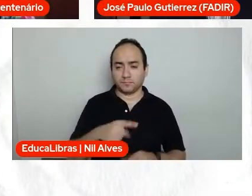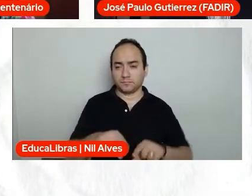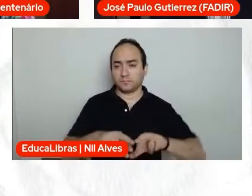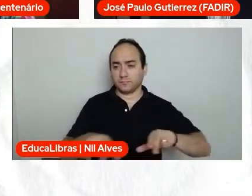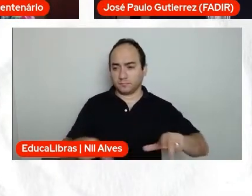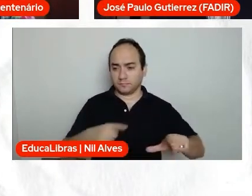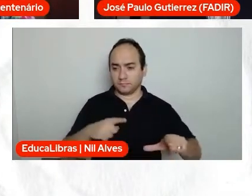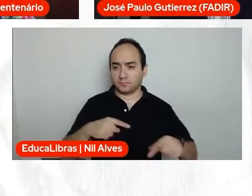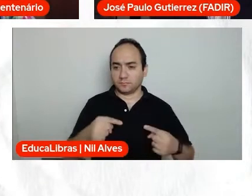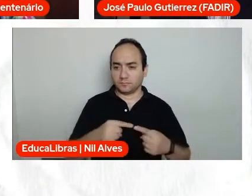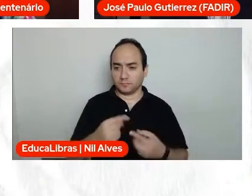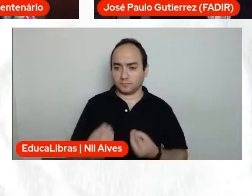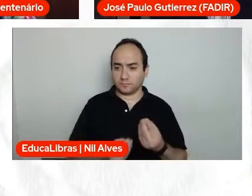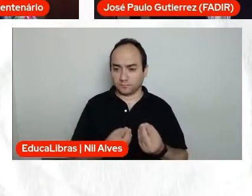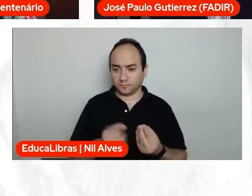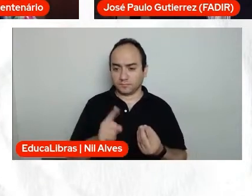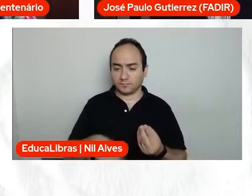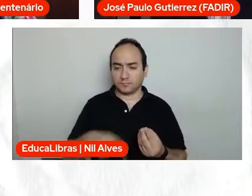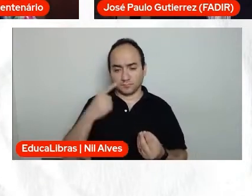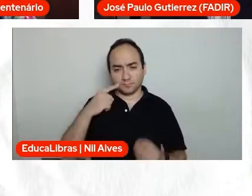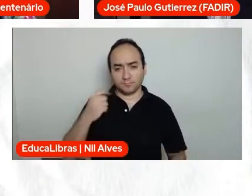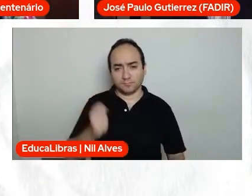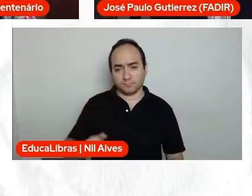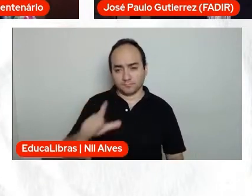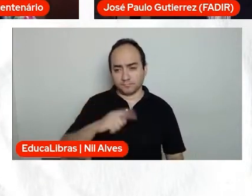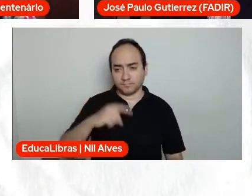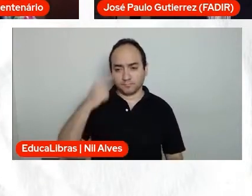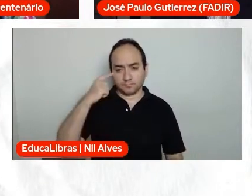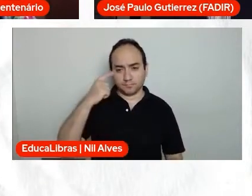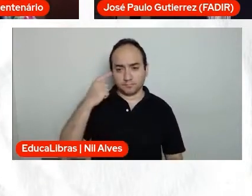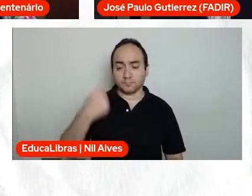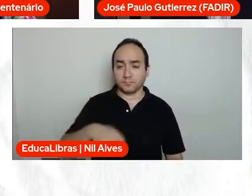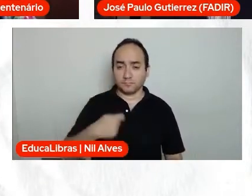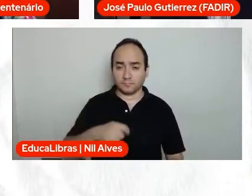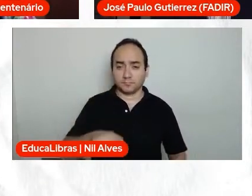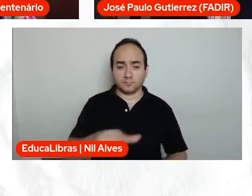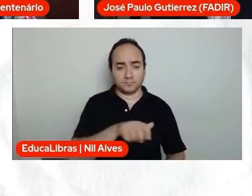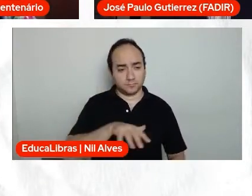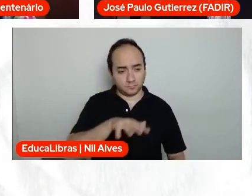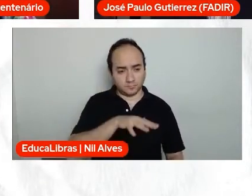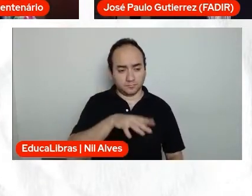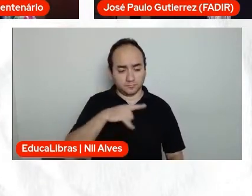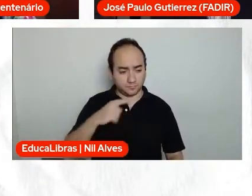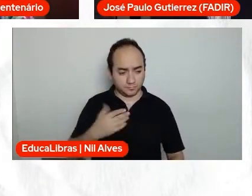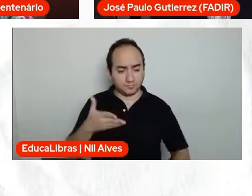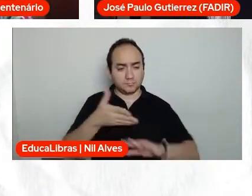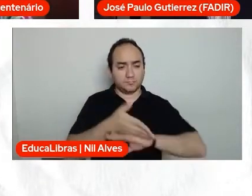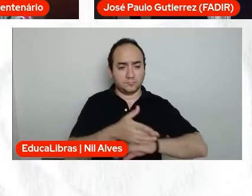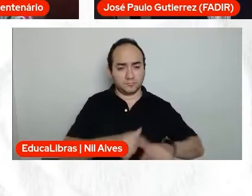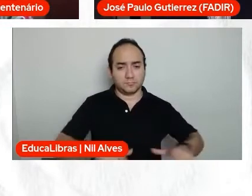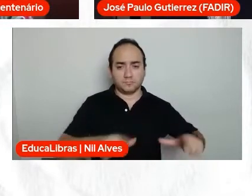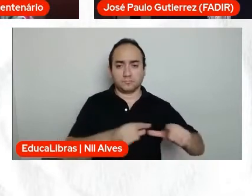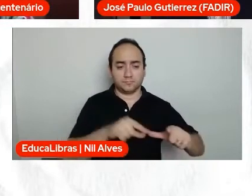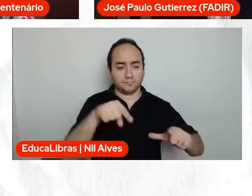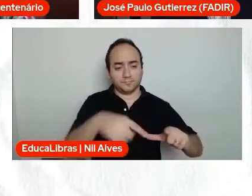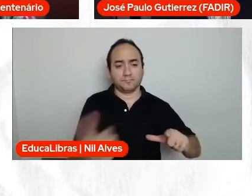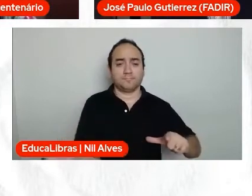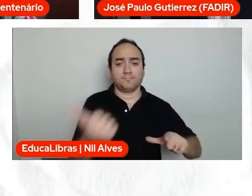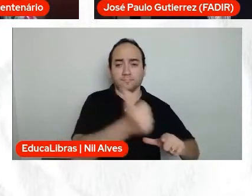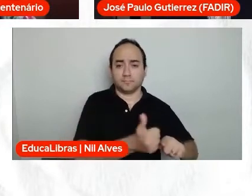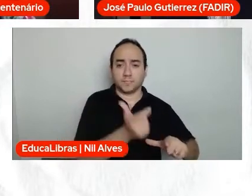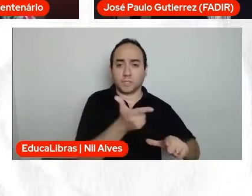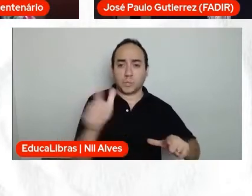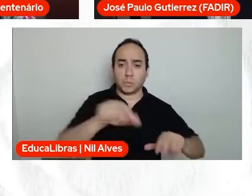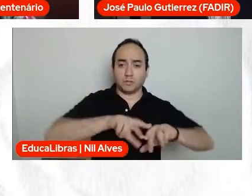pessoas participantes, essa é a lógica, nós devemos ocupar o espaço, porque se a gente não ocupar o espaço, ele vai ser ocupado por alguma